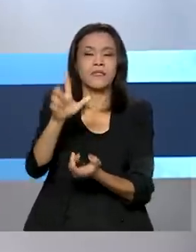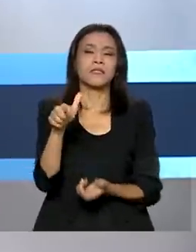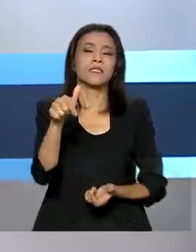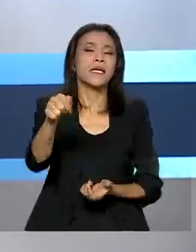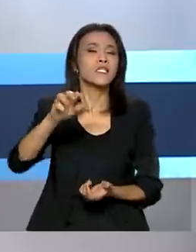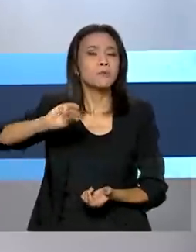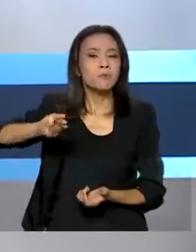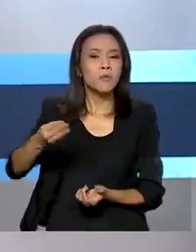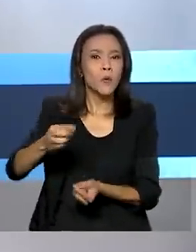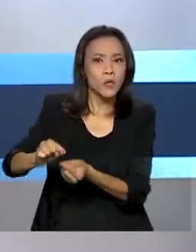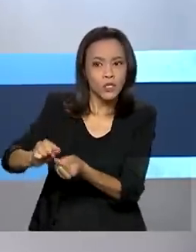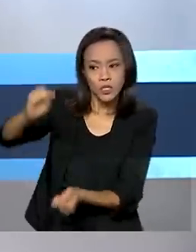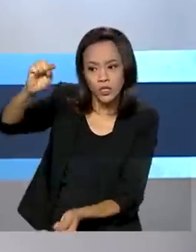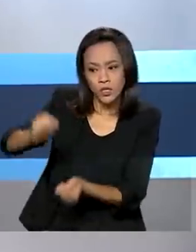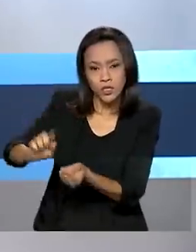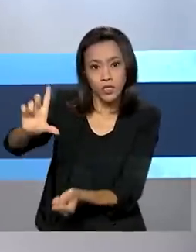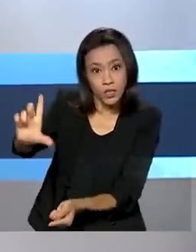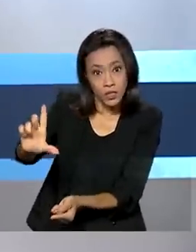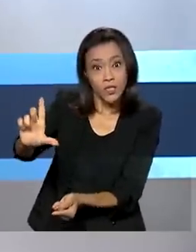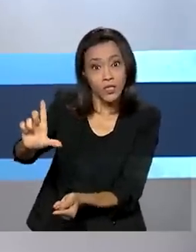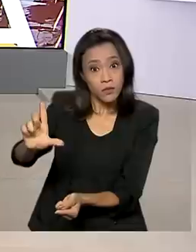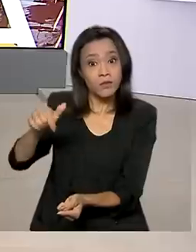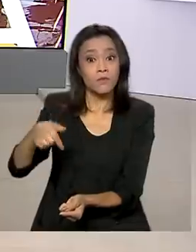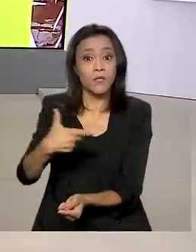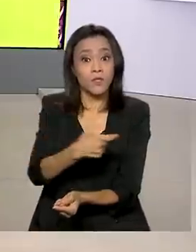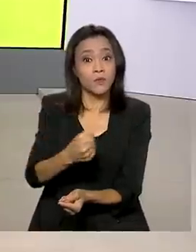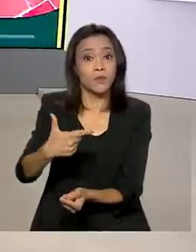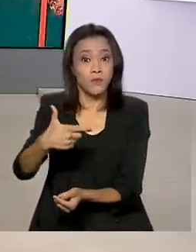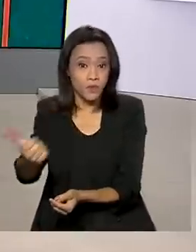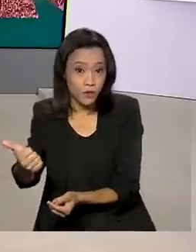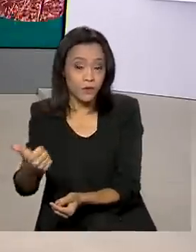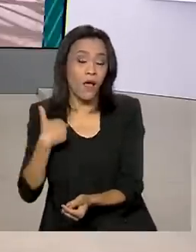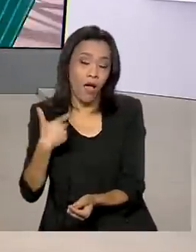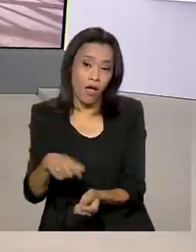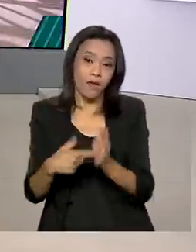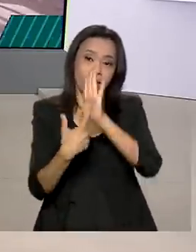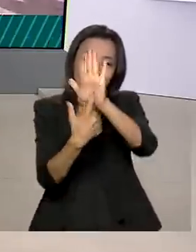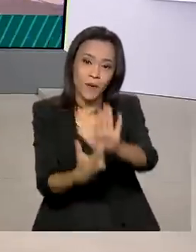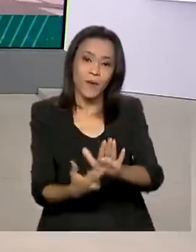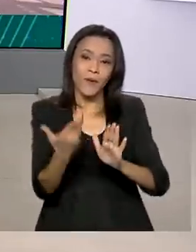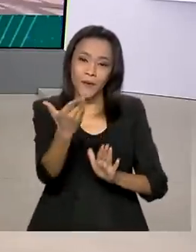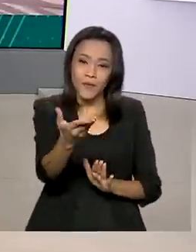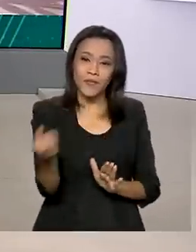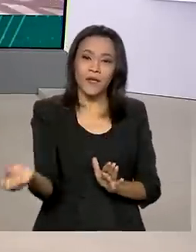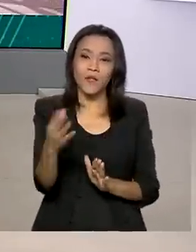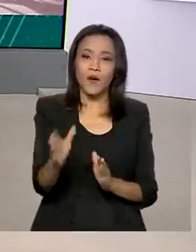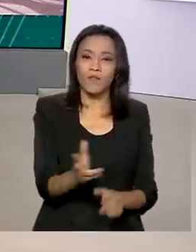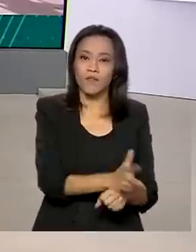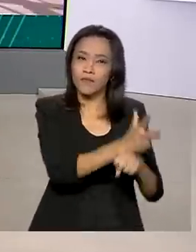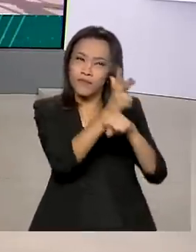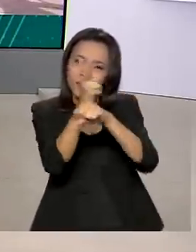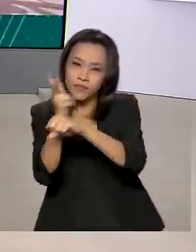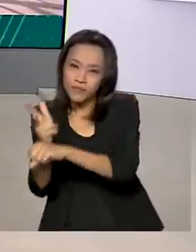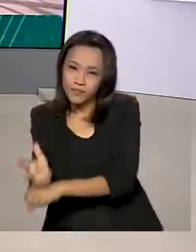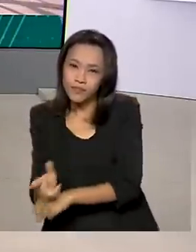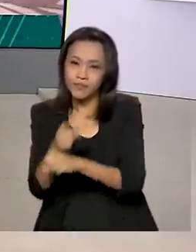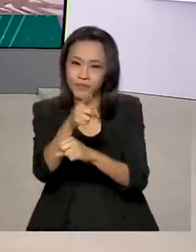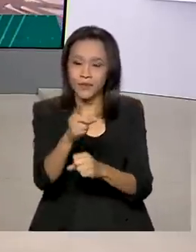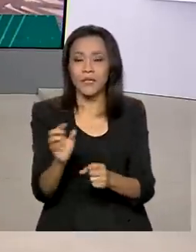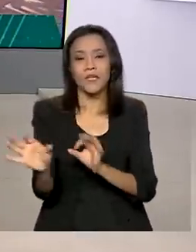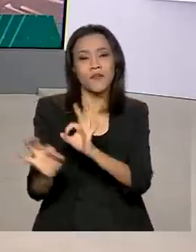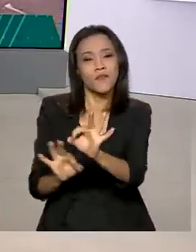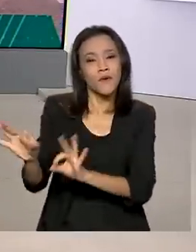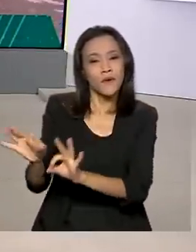litros vendidos ao exterior em 2021. É o que mostra a mais nova edição do Anuário da Cachaça, publicado pelo